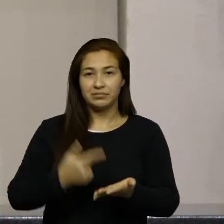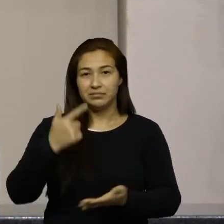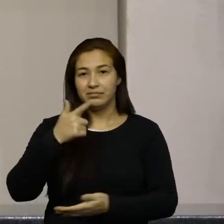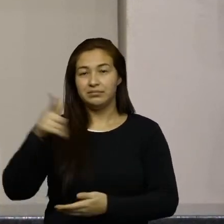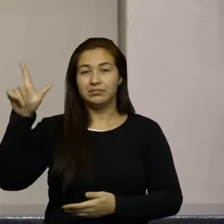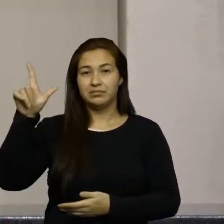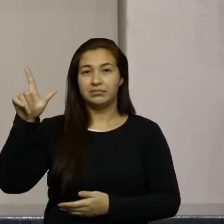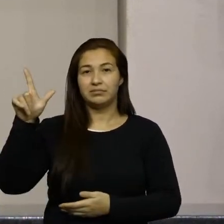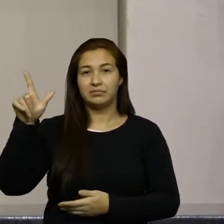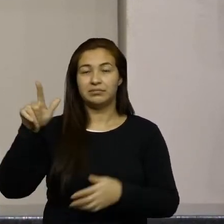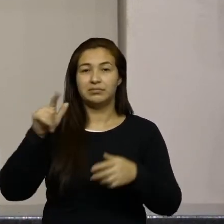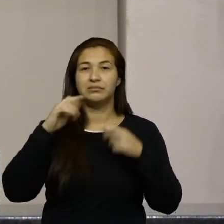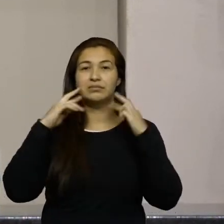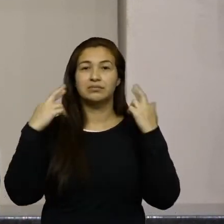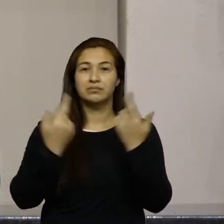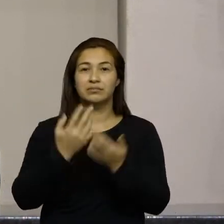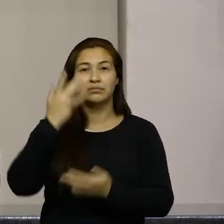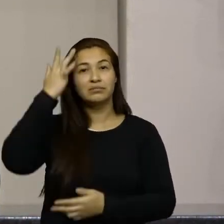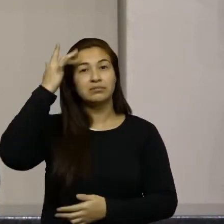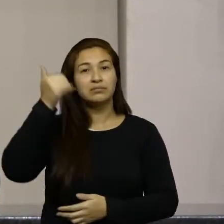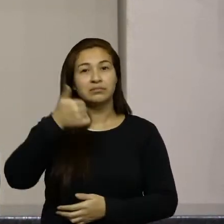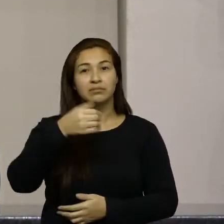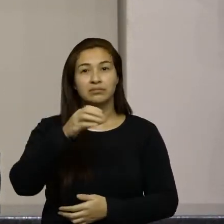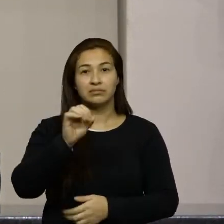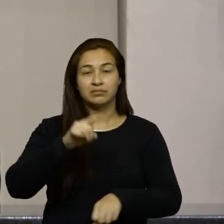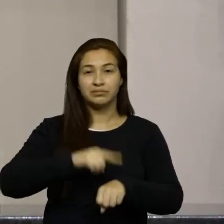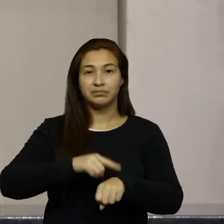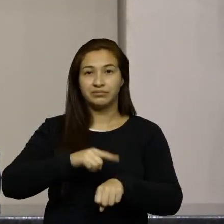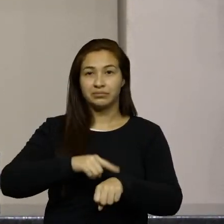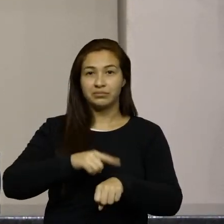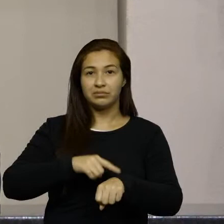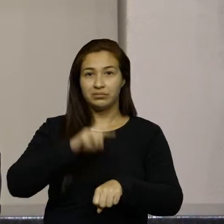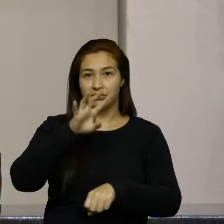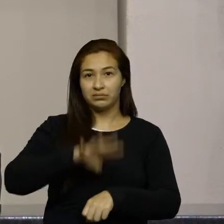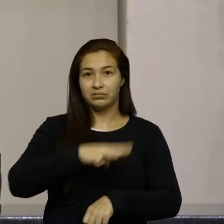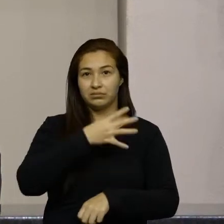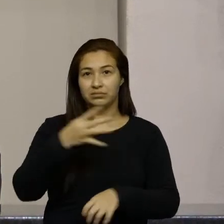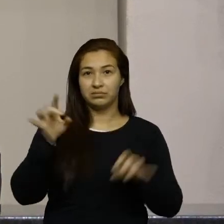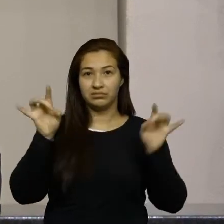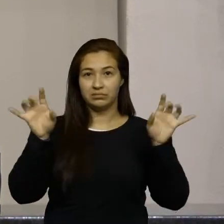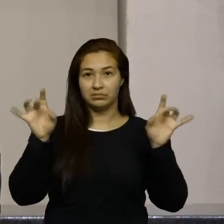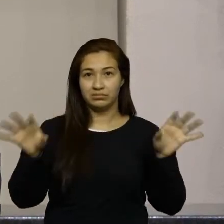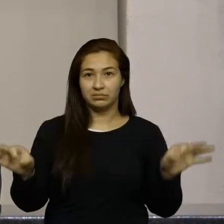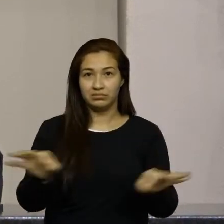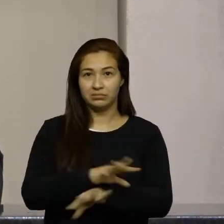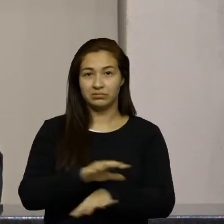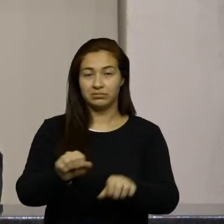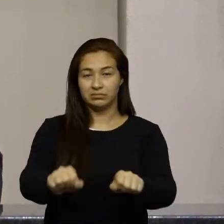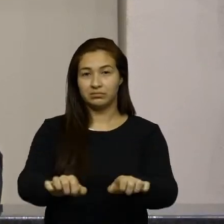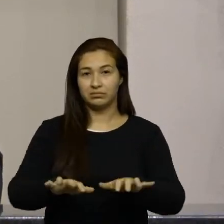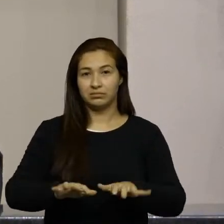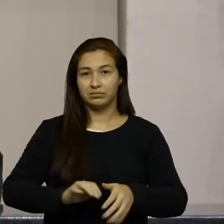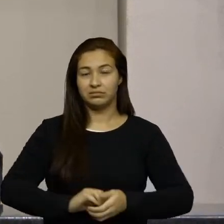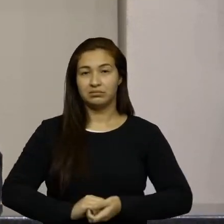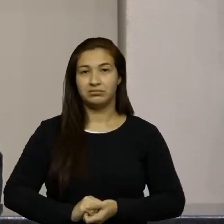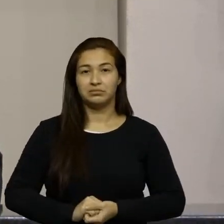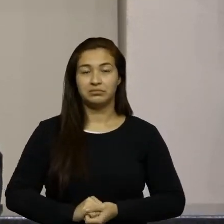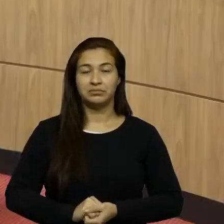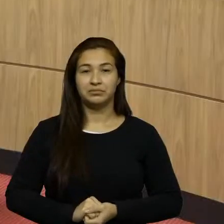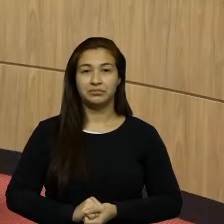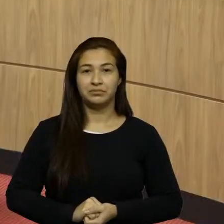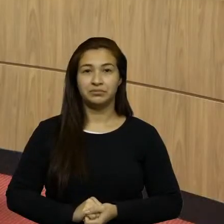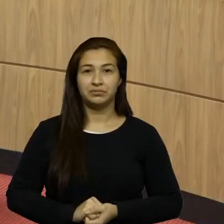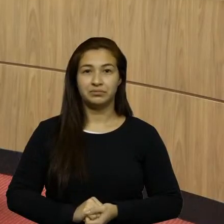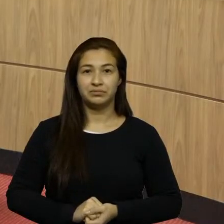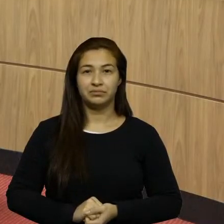ordinária amanhã às 10 horas em calendário especial está encerrada a presente sessão